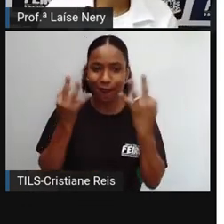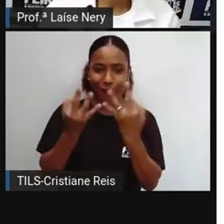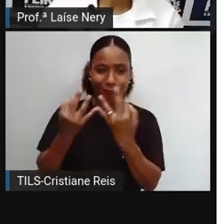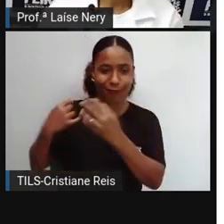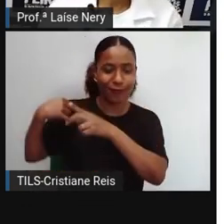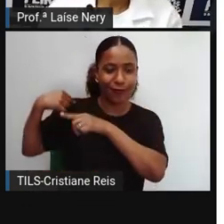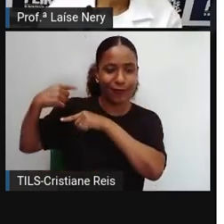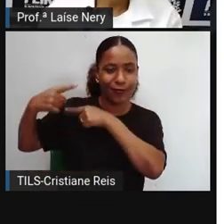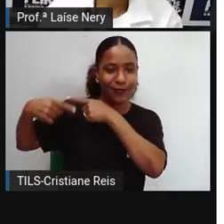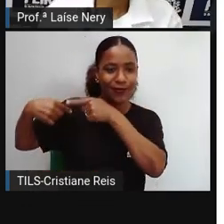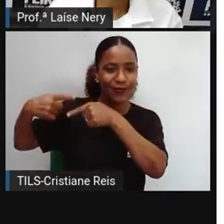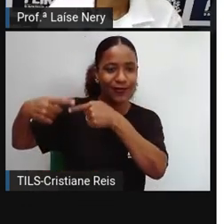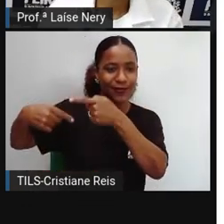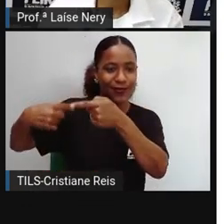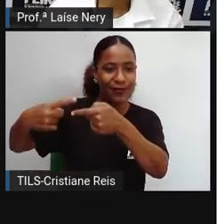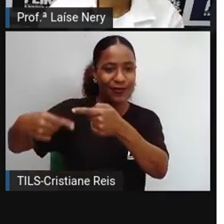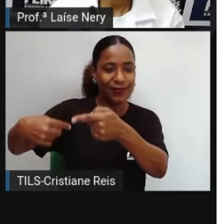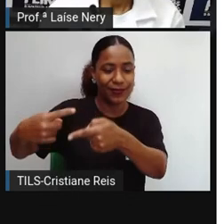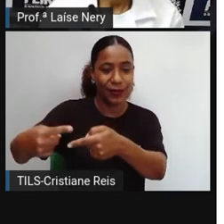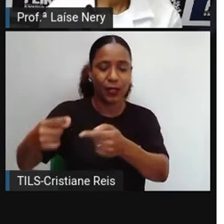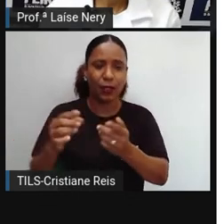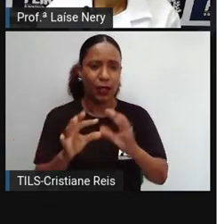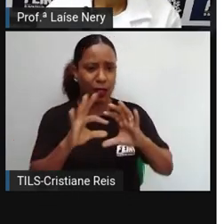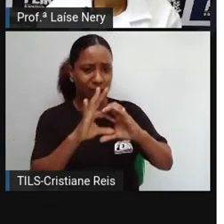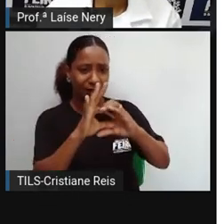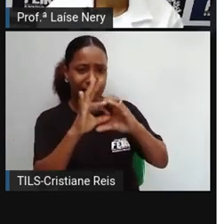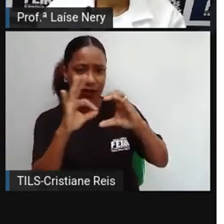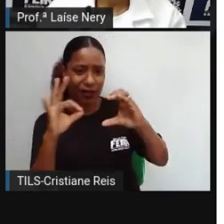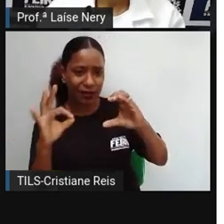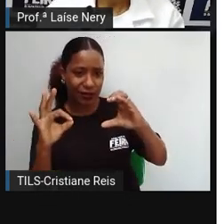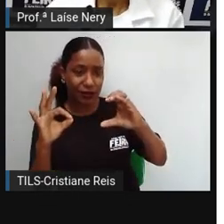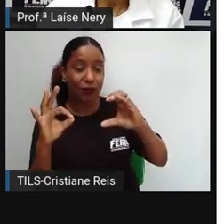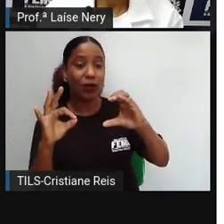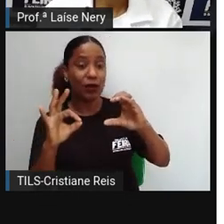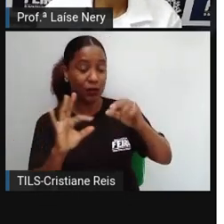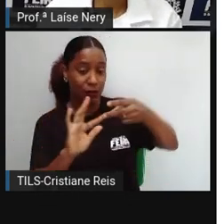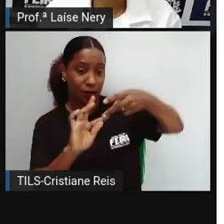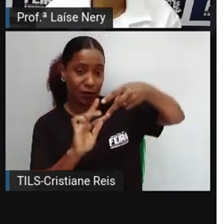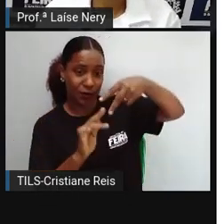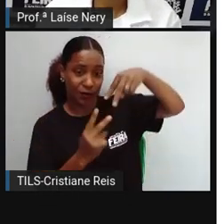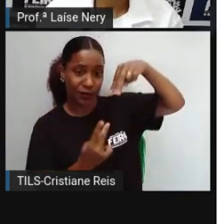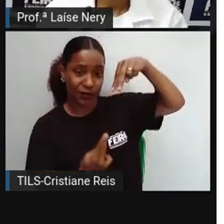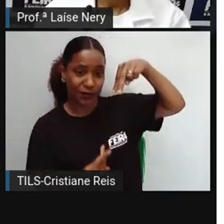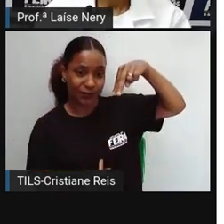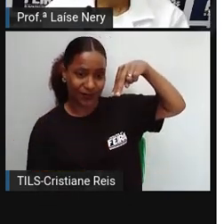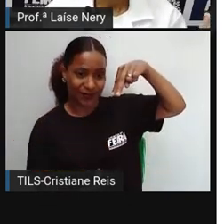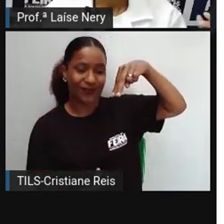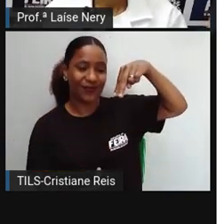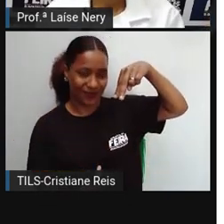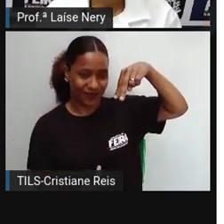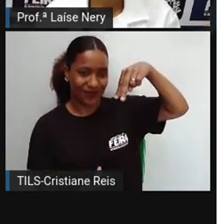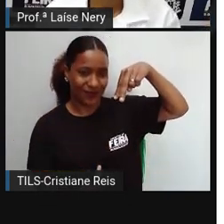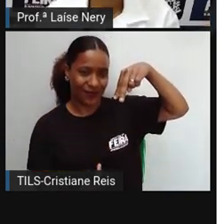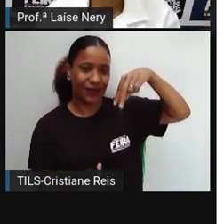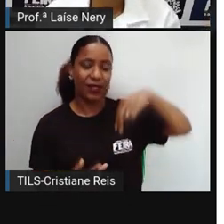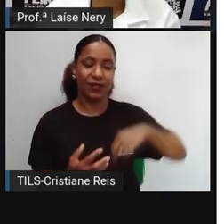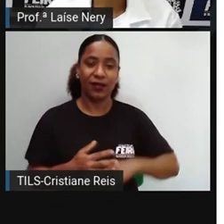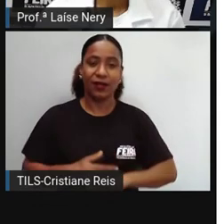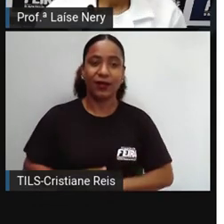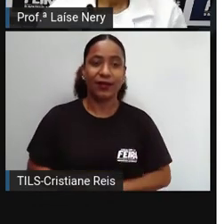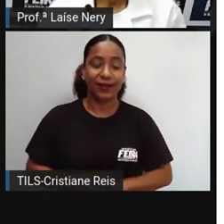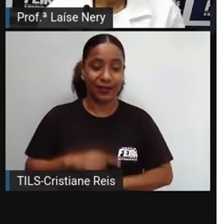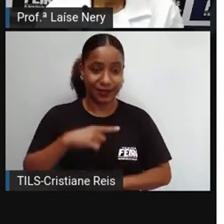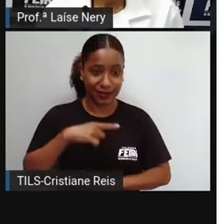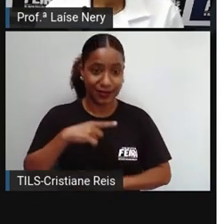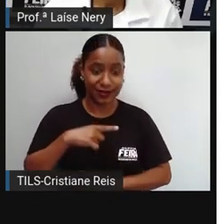que está gravada em nossas células escritos no nosso código genético desde a nossa formação